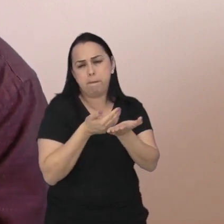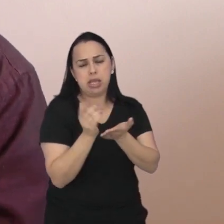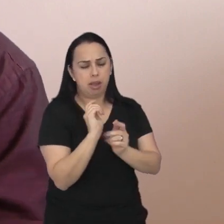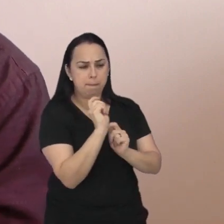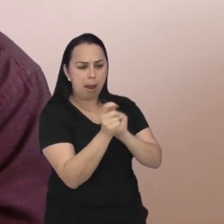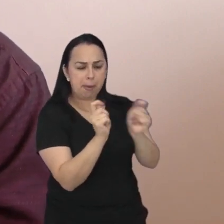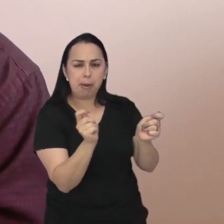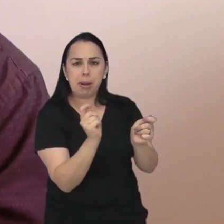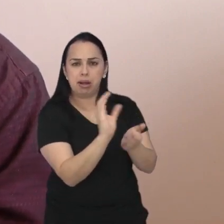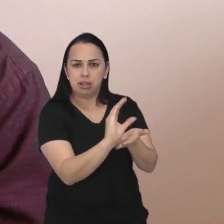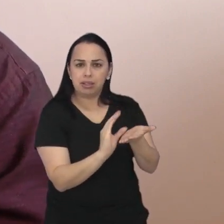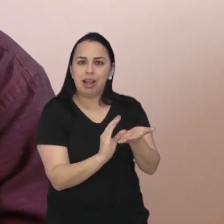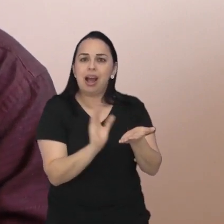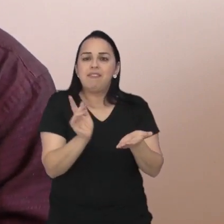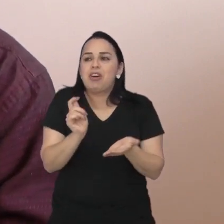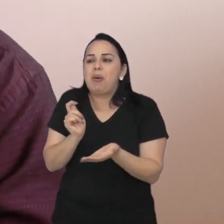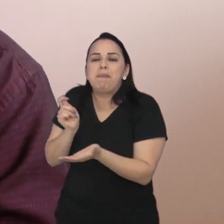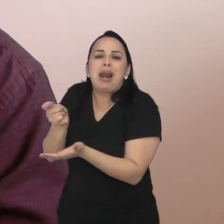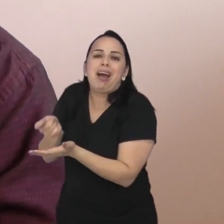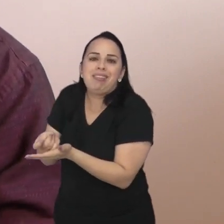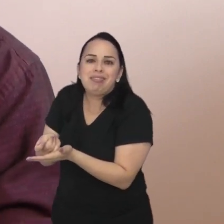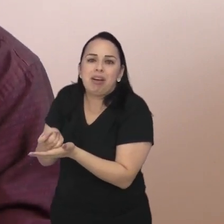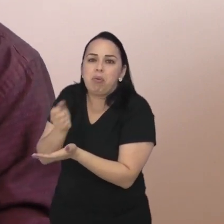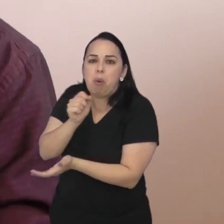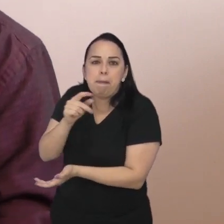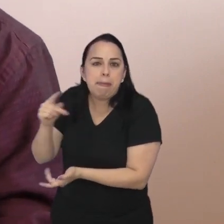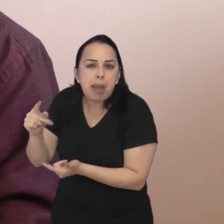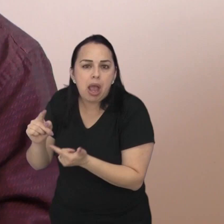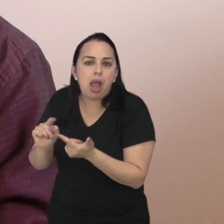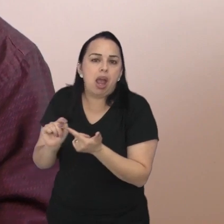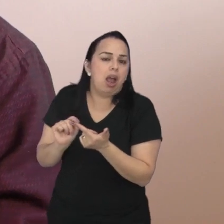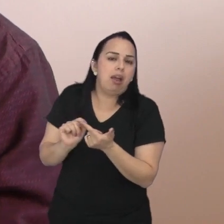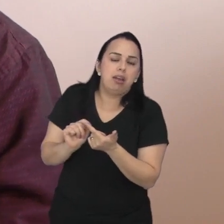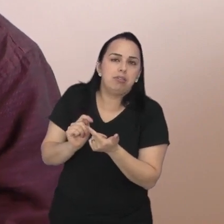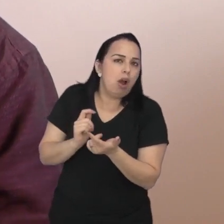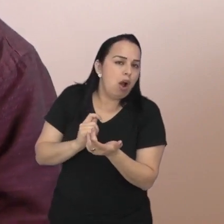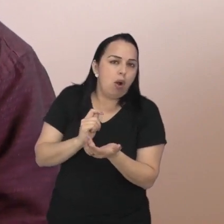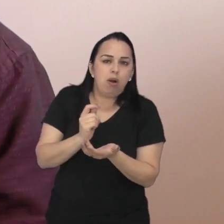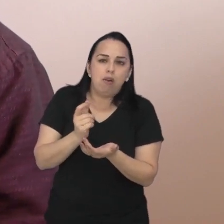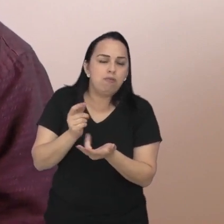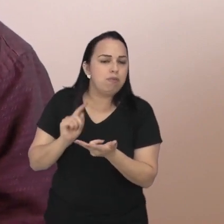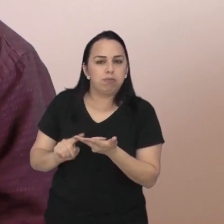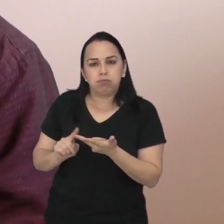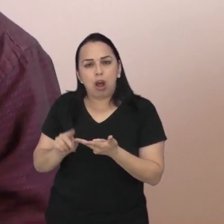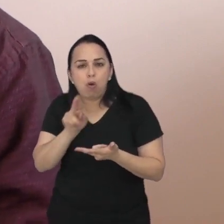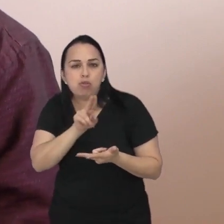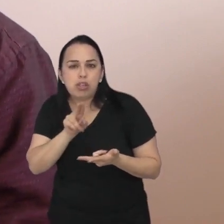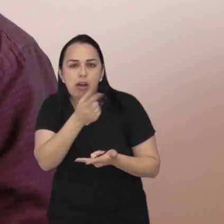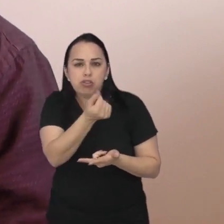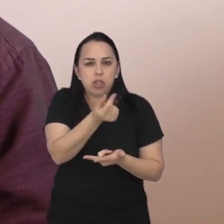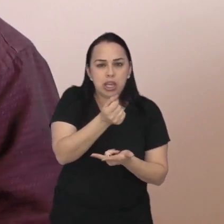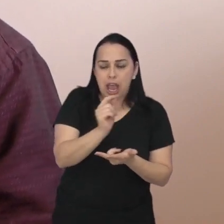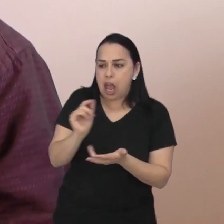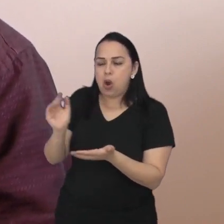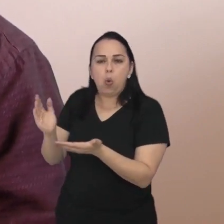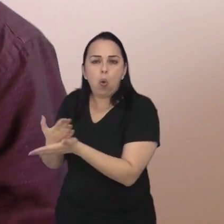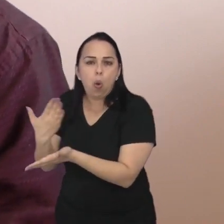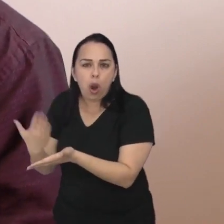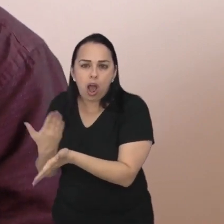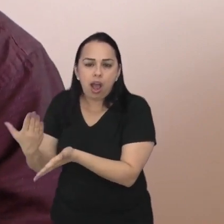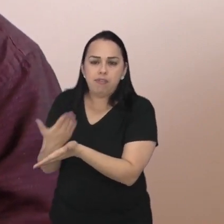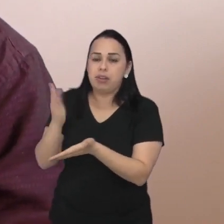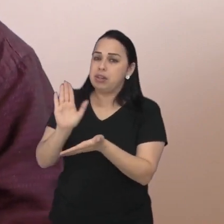ganhar nesse início gaste com coisinhas leves vou comprar um aplicativo de celular vou fazer outra ou vou comprar um